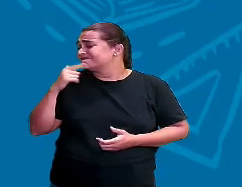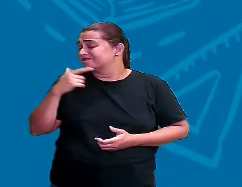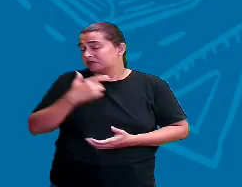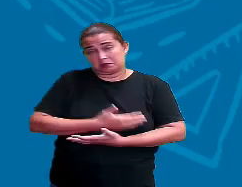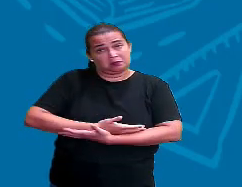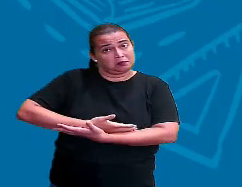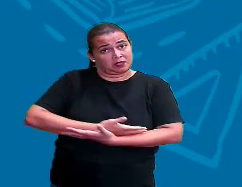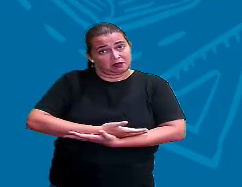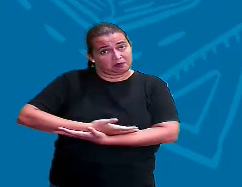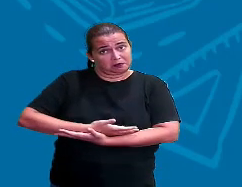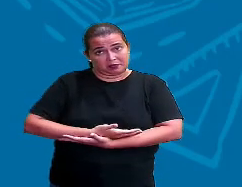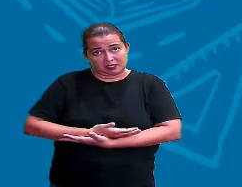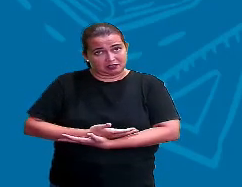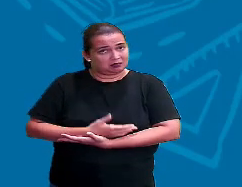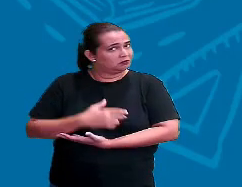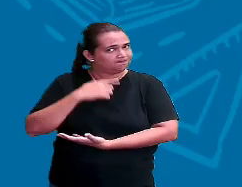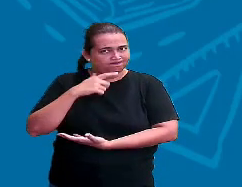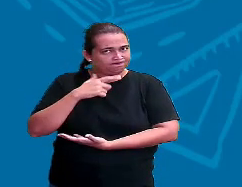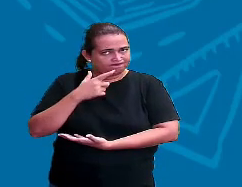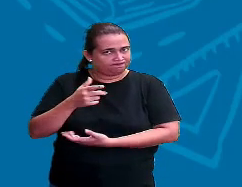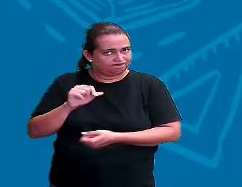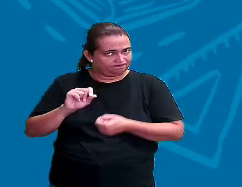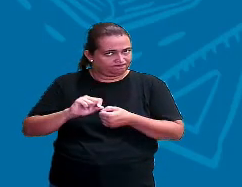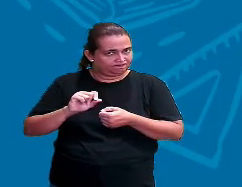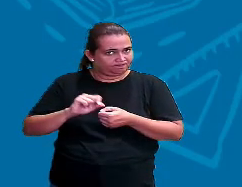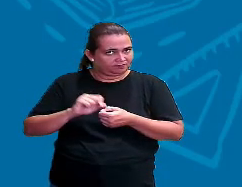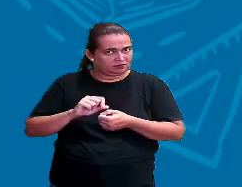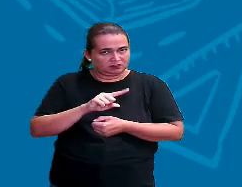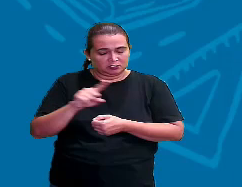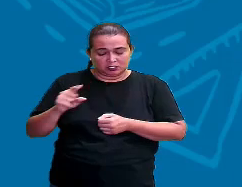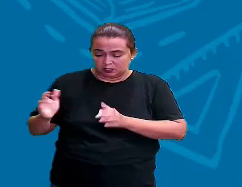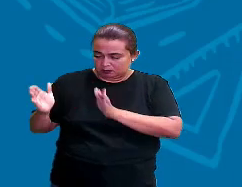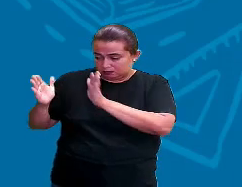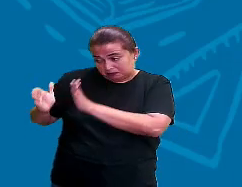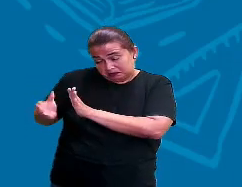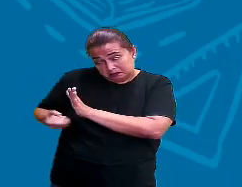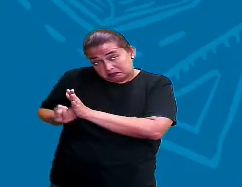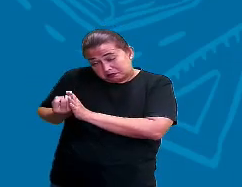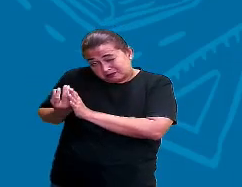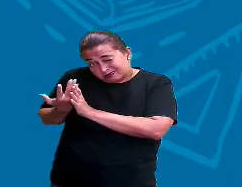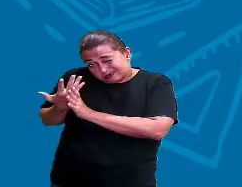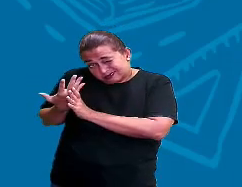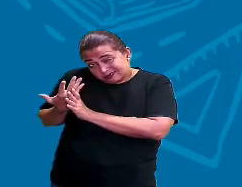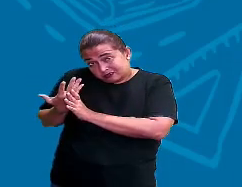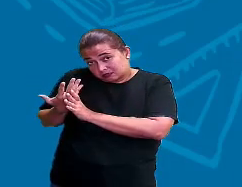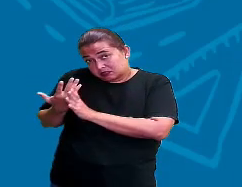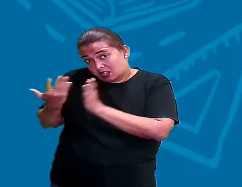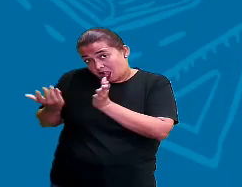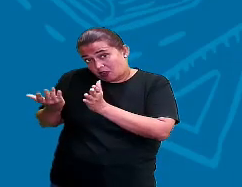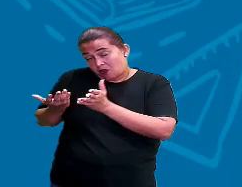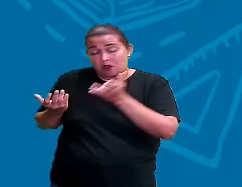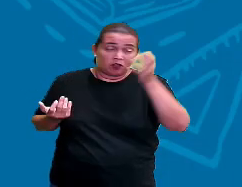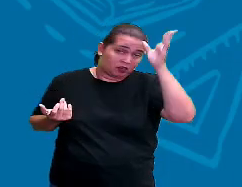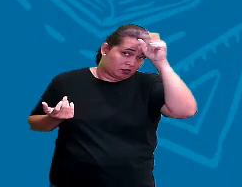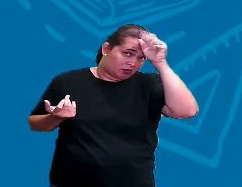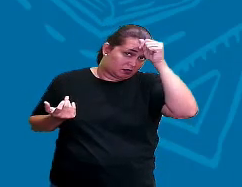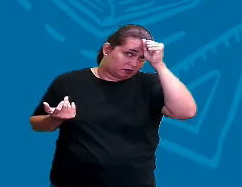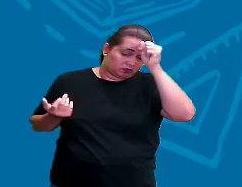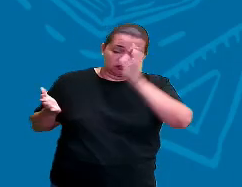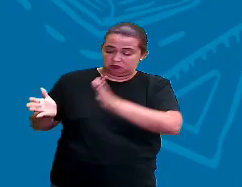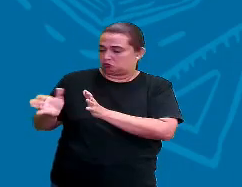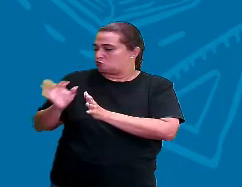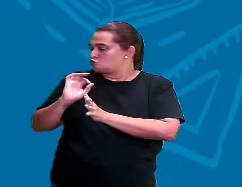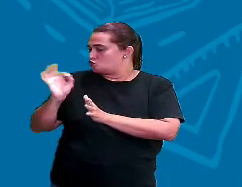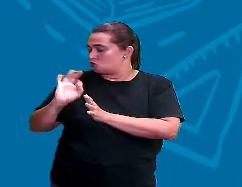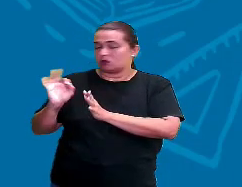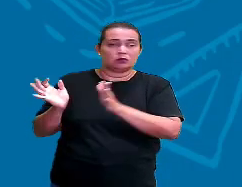era bebezinho, quando tava aí na primeira fase da tua vida e que agora você já aprendeu. É bom pra você